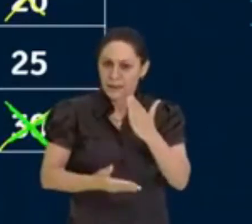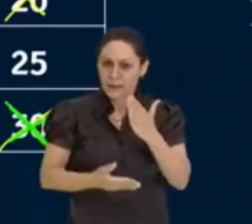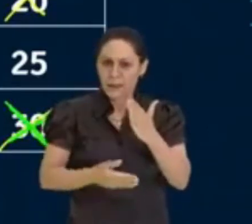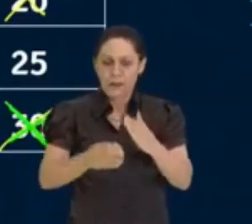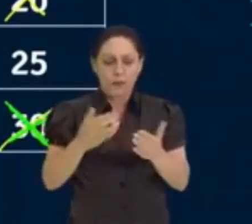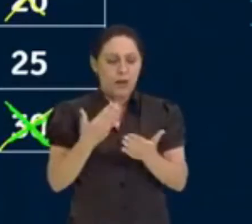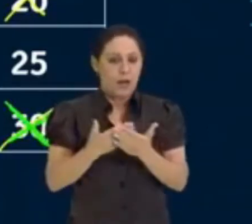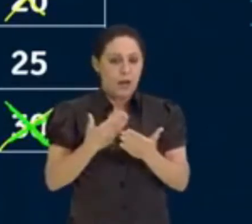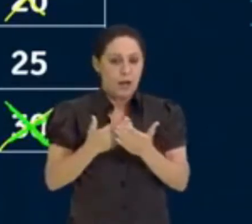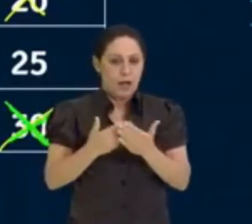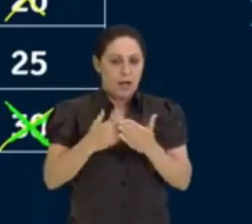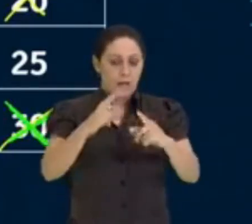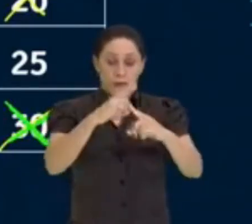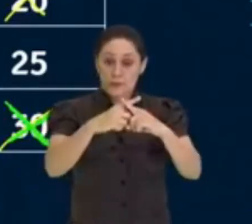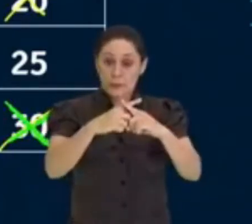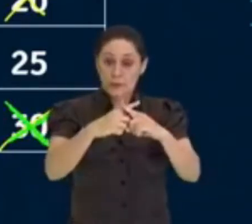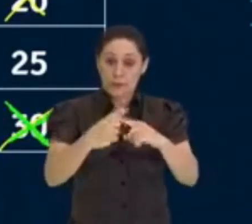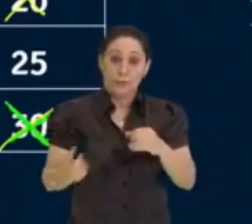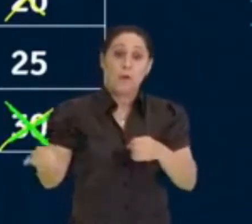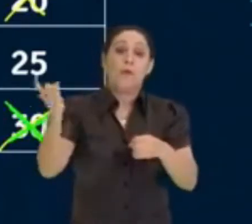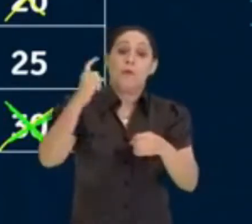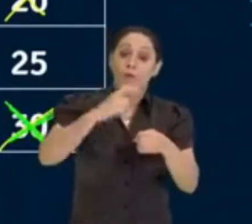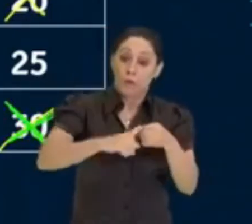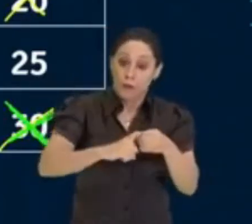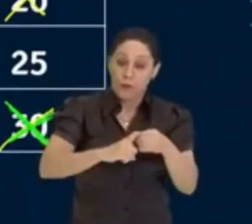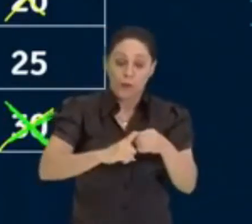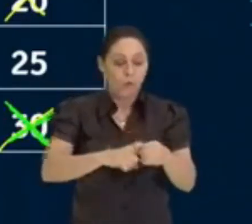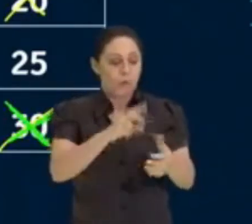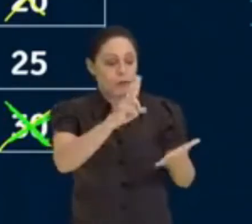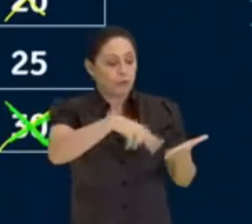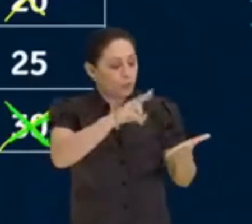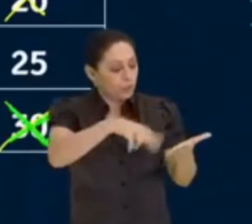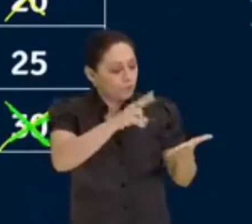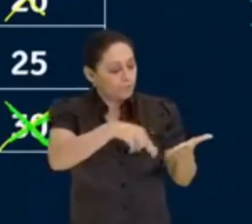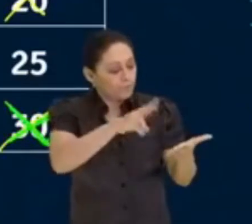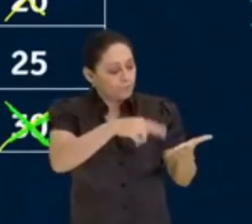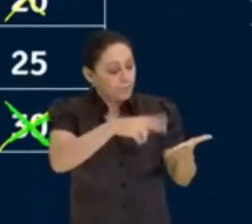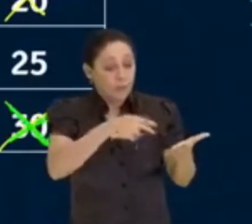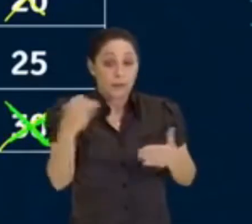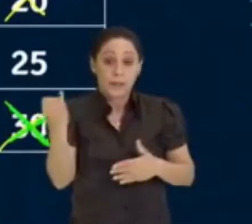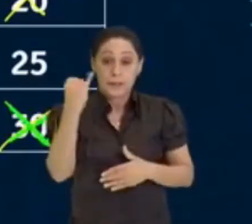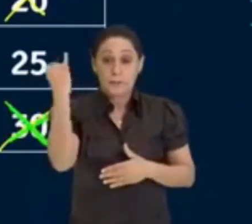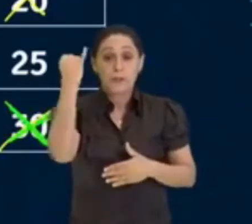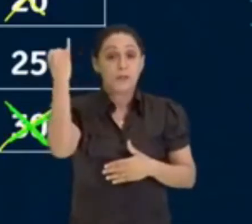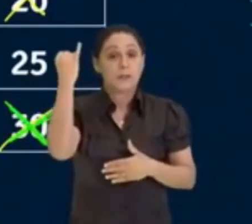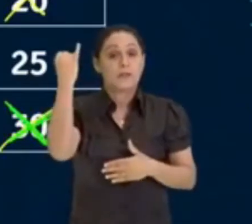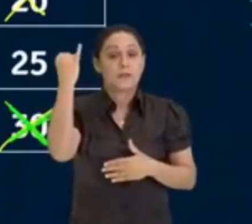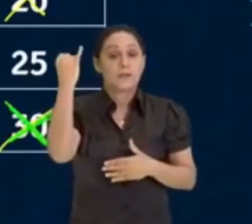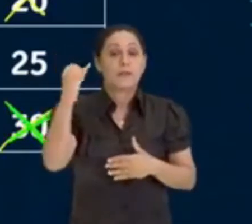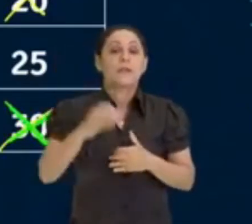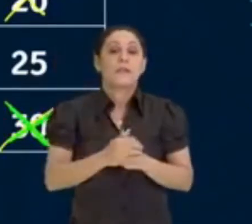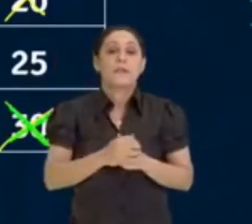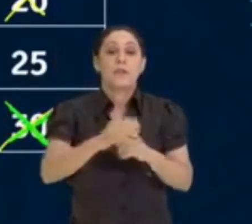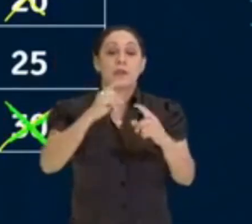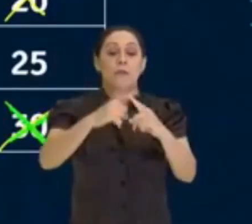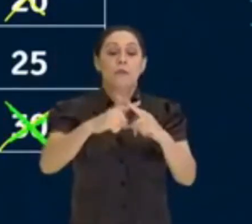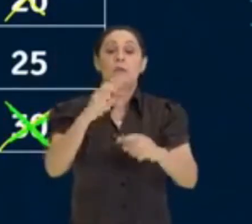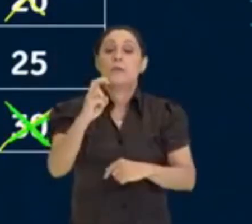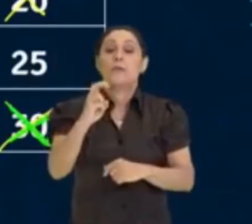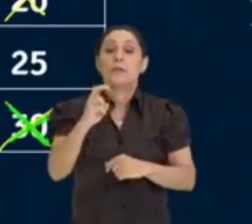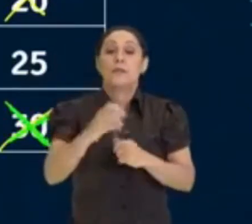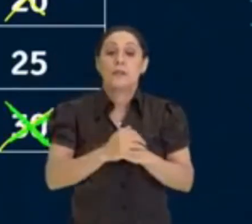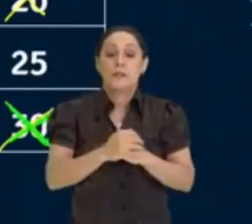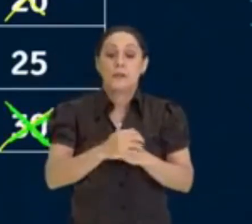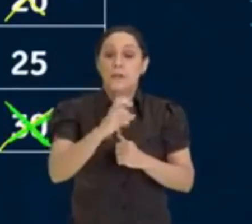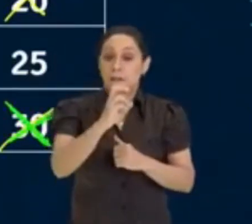aula de múltiplo, tá? Então, volte lá e veja essa aula. Veja essa aula que é importante também. Múltiplo de 5. Tenho lá